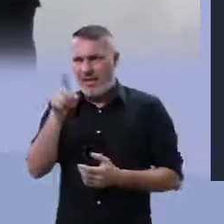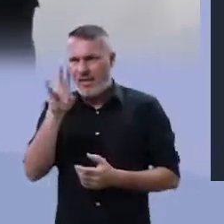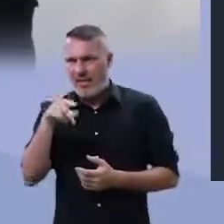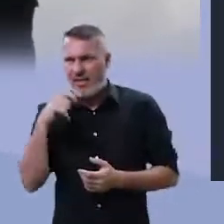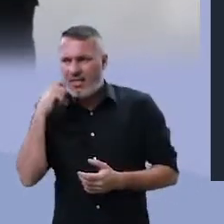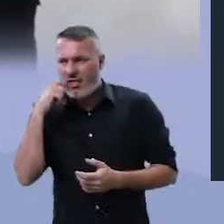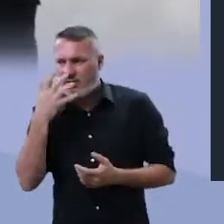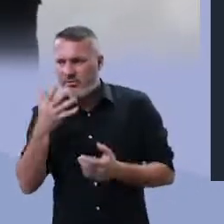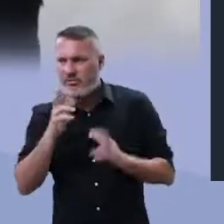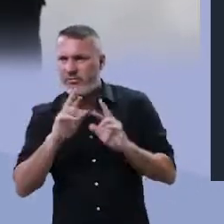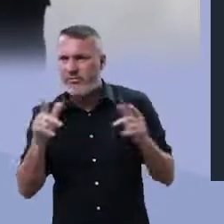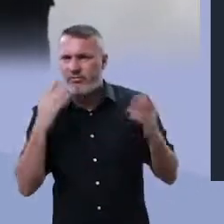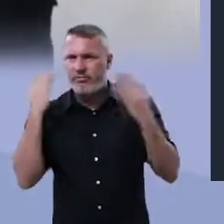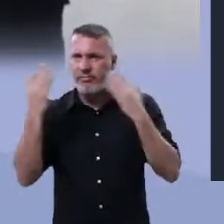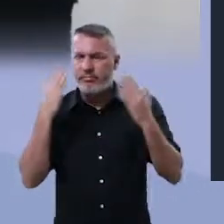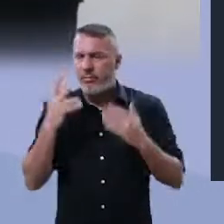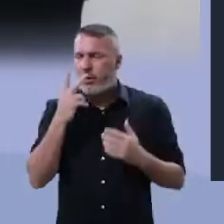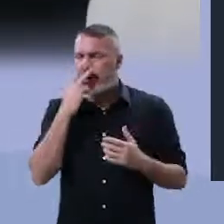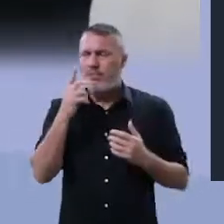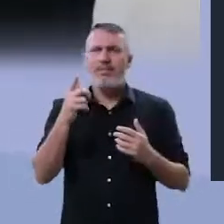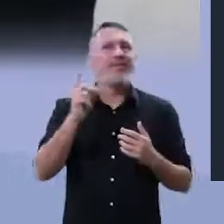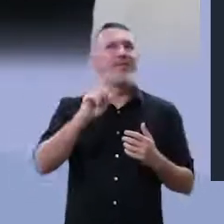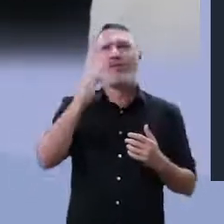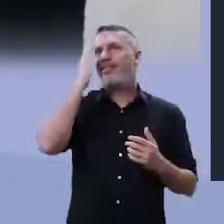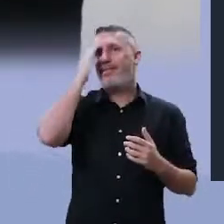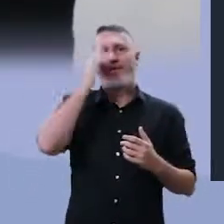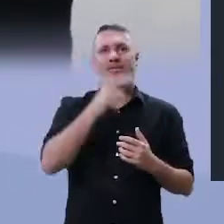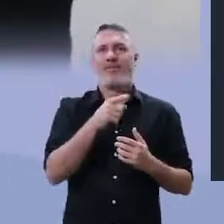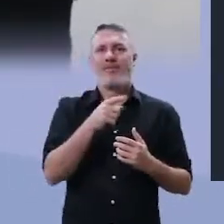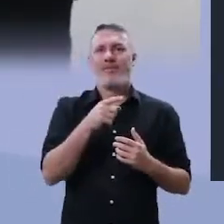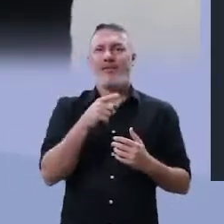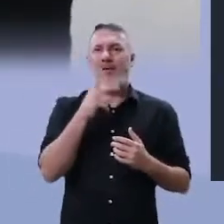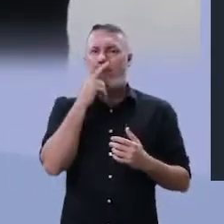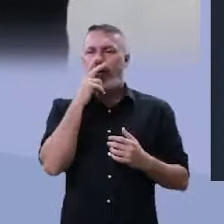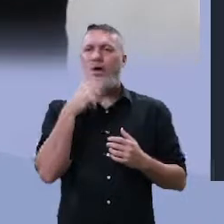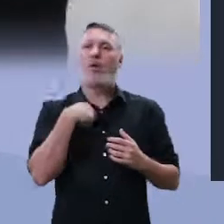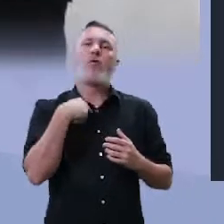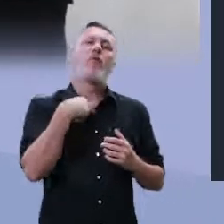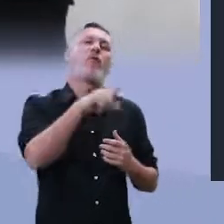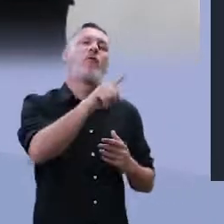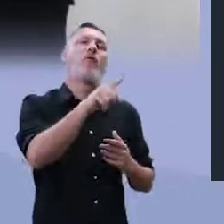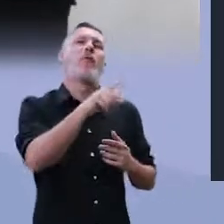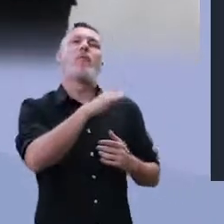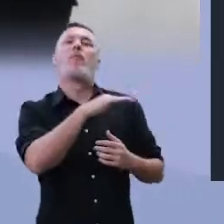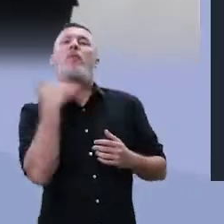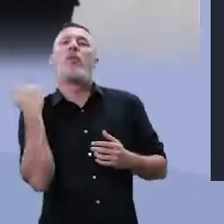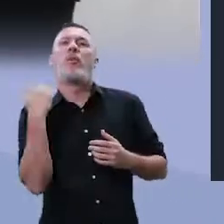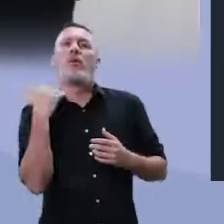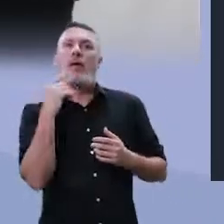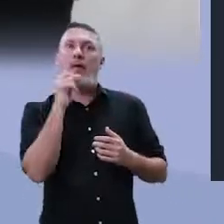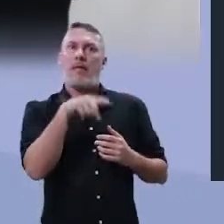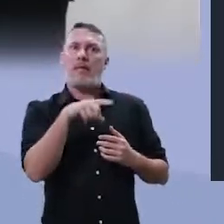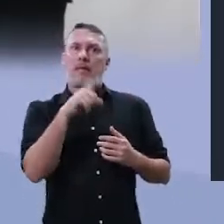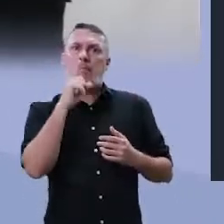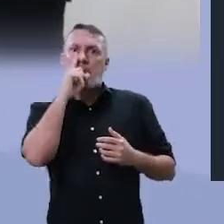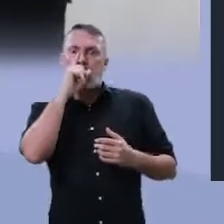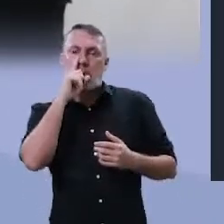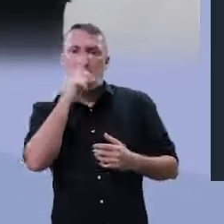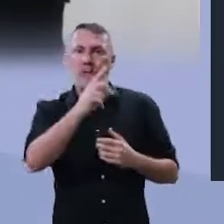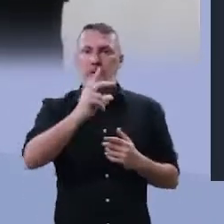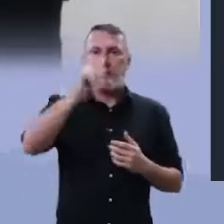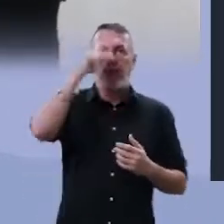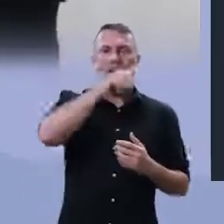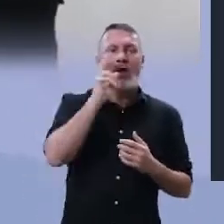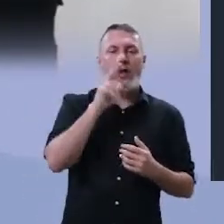para dentista? Então você vê que o Ed não entendeu muito bem a colocação do Agar. Agar, terrível,